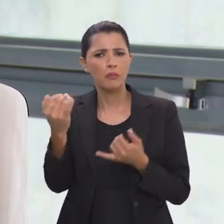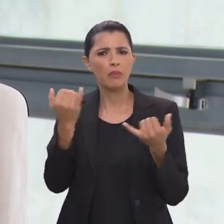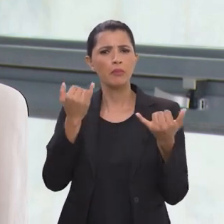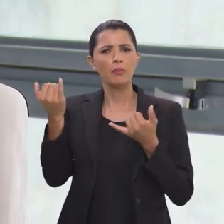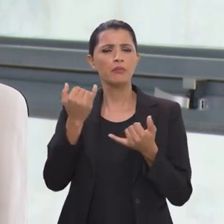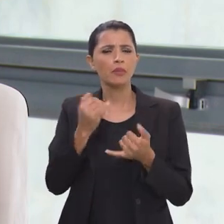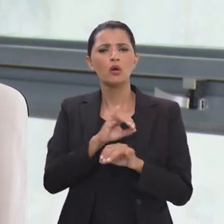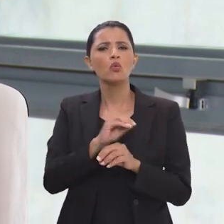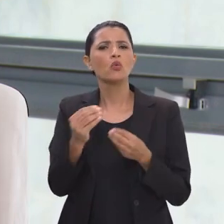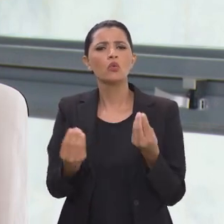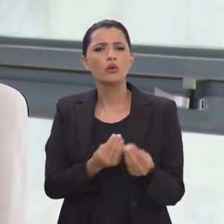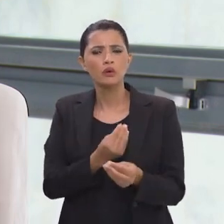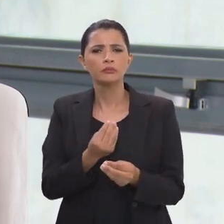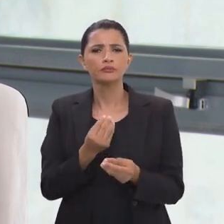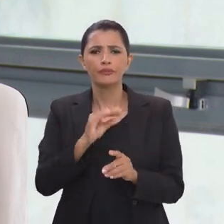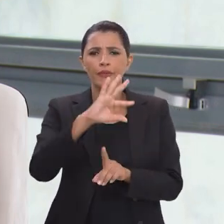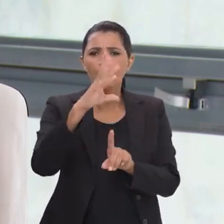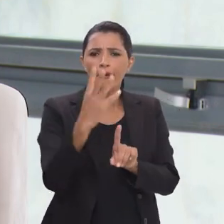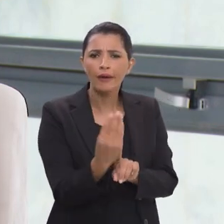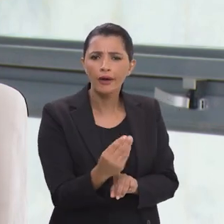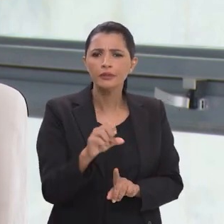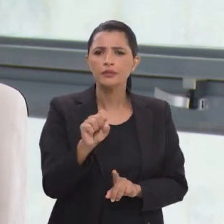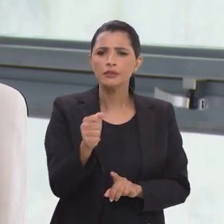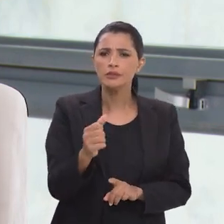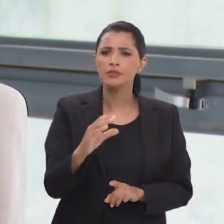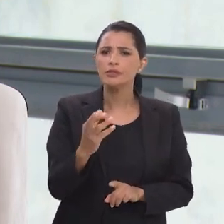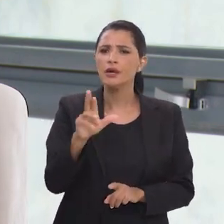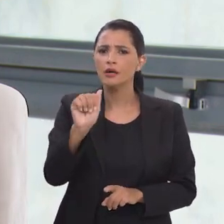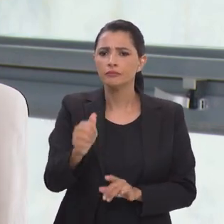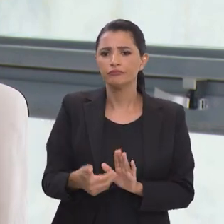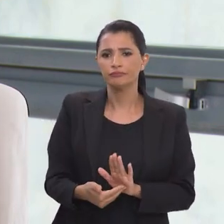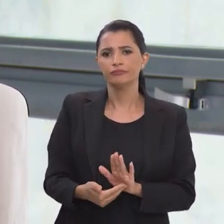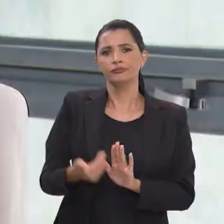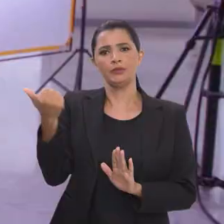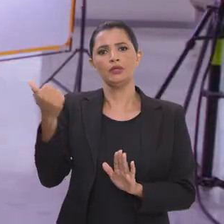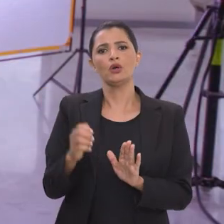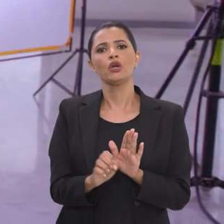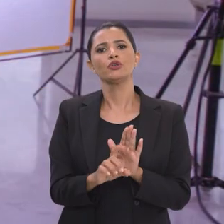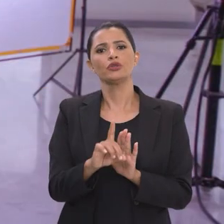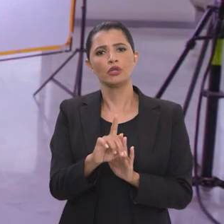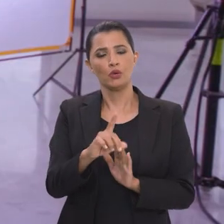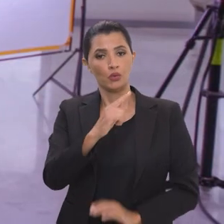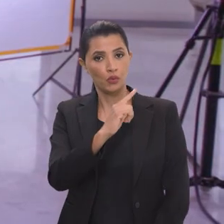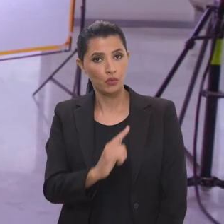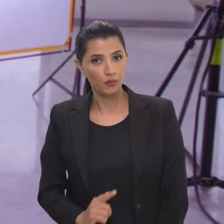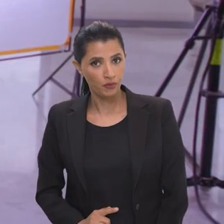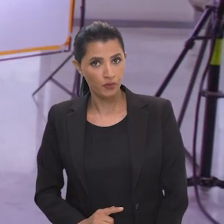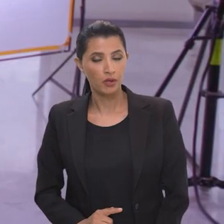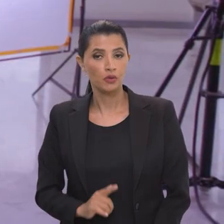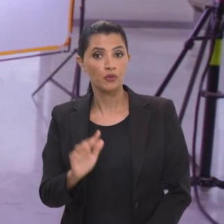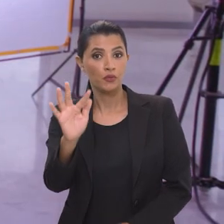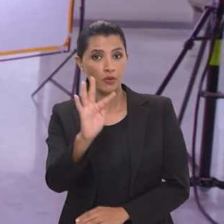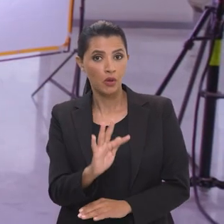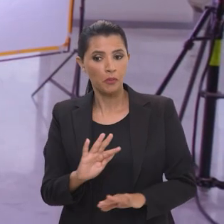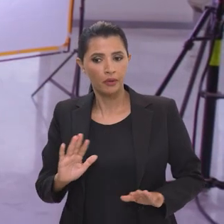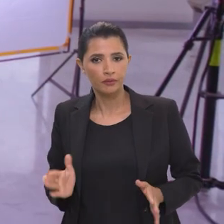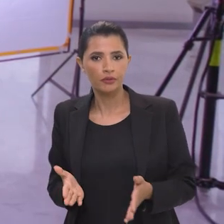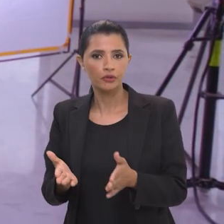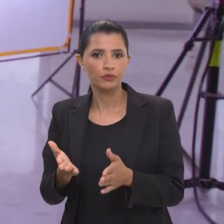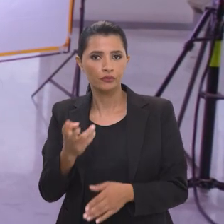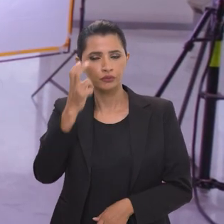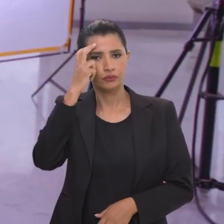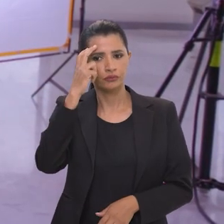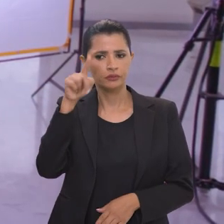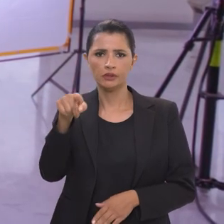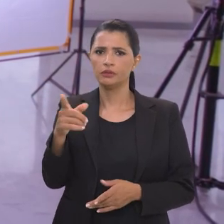fake news dizendo arte sacra será banida dos editais do governo federal para